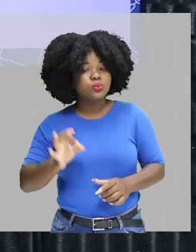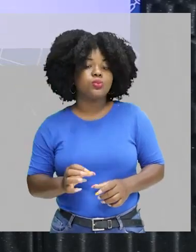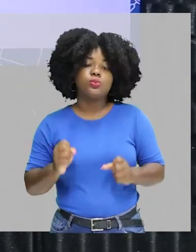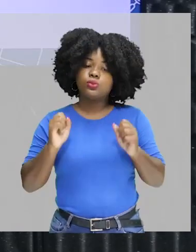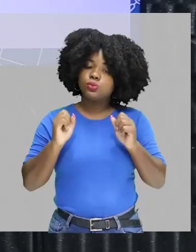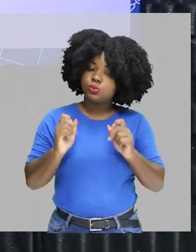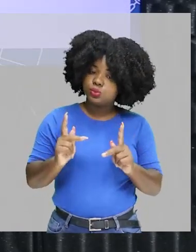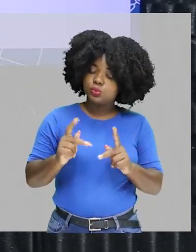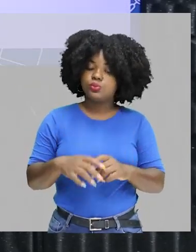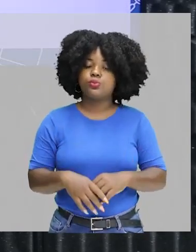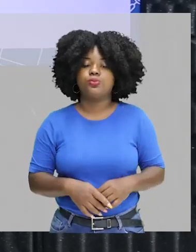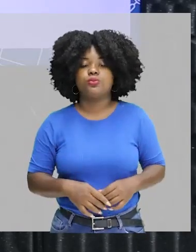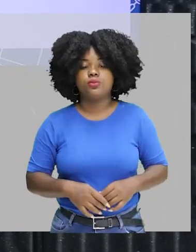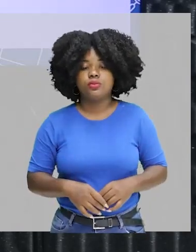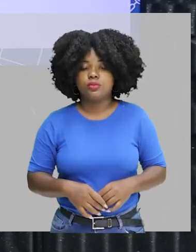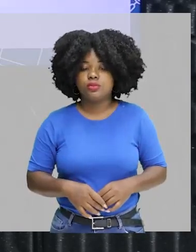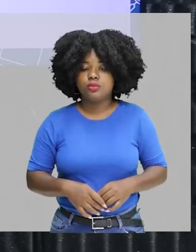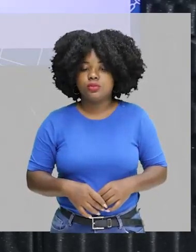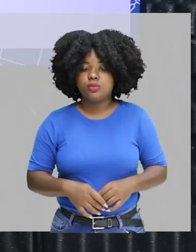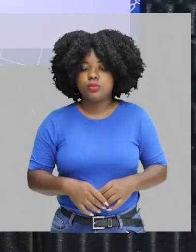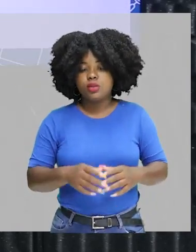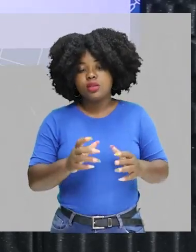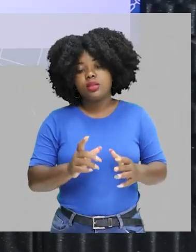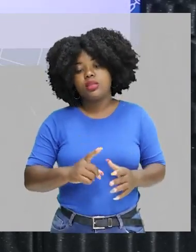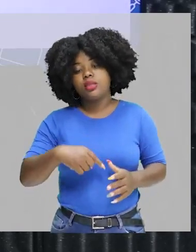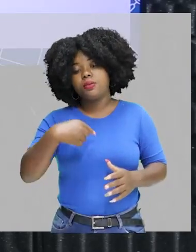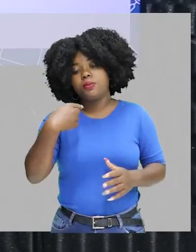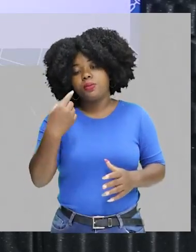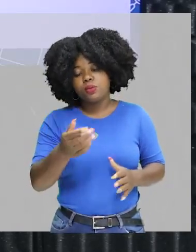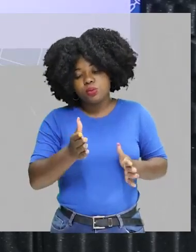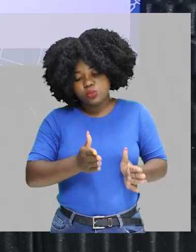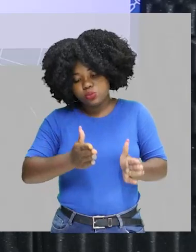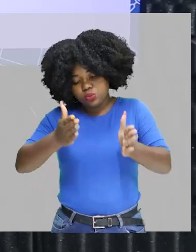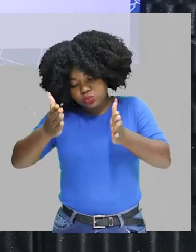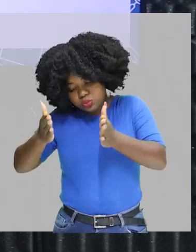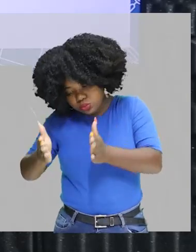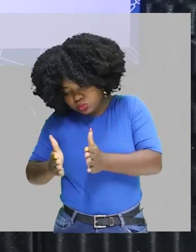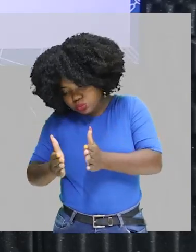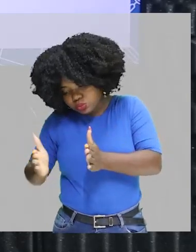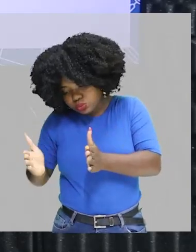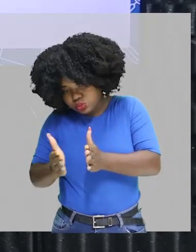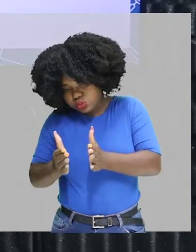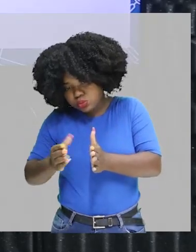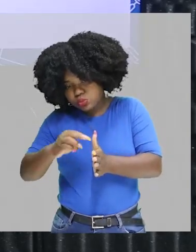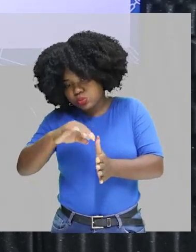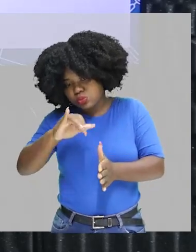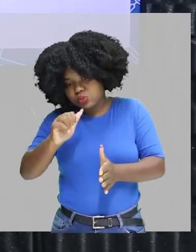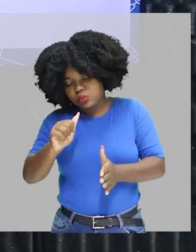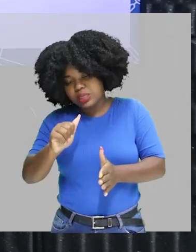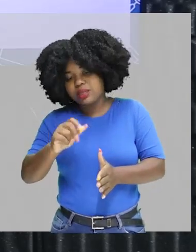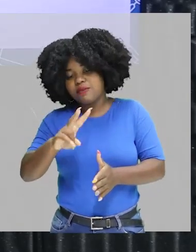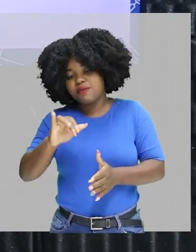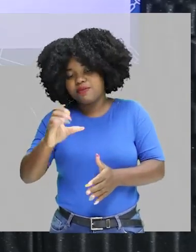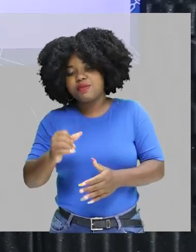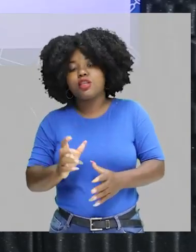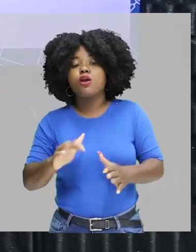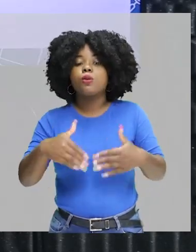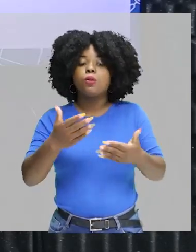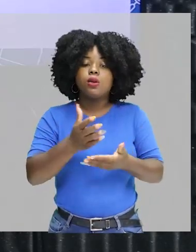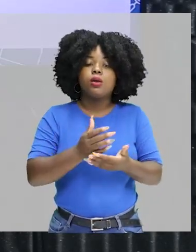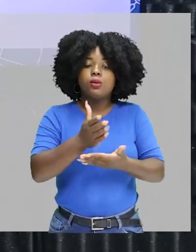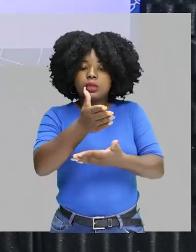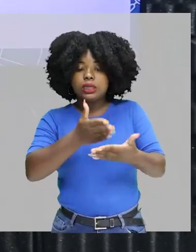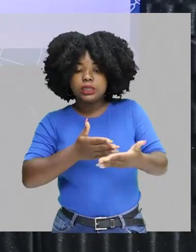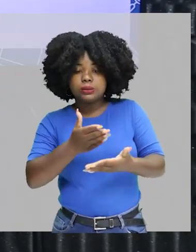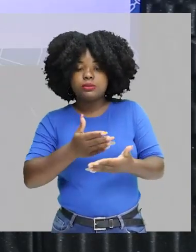beleza? E mais um período de meia-vida, qual é a metade de 50%? 25%. Então,